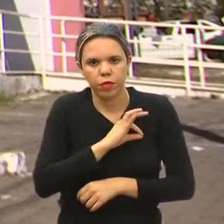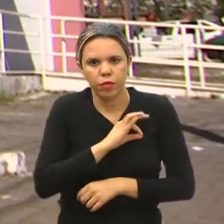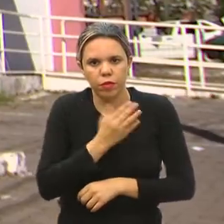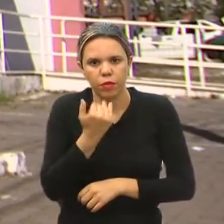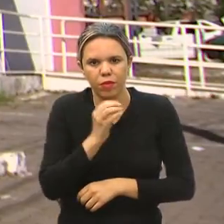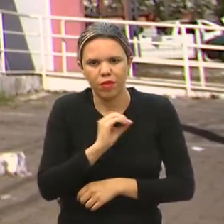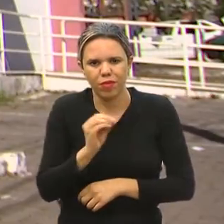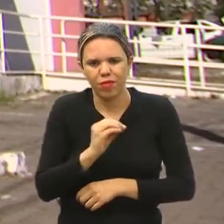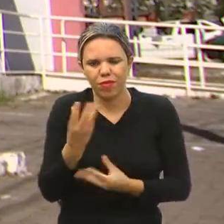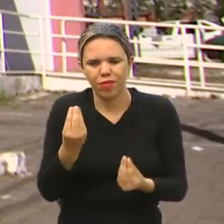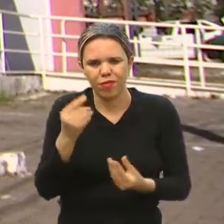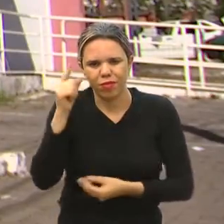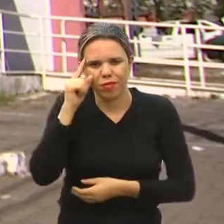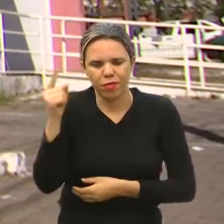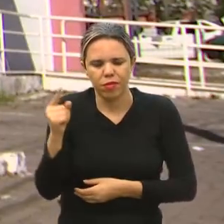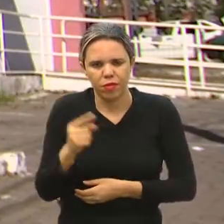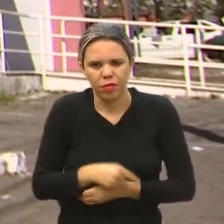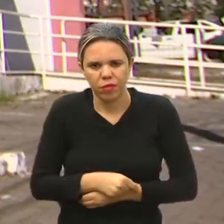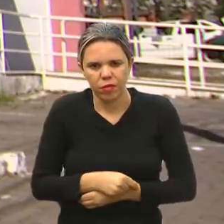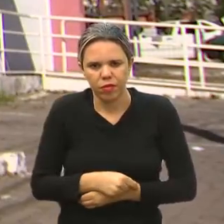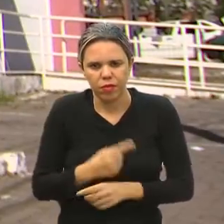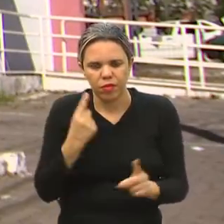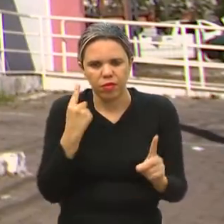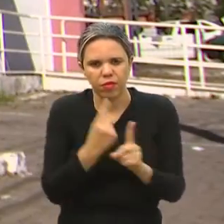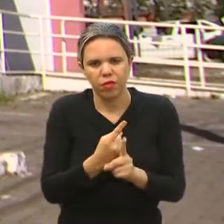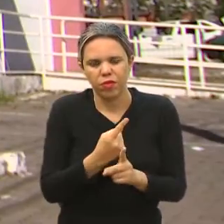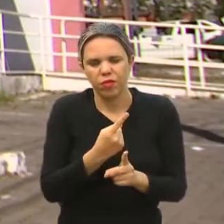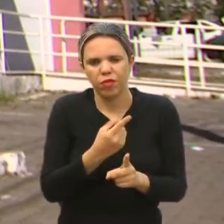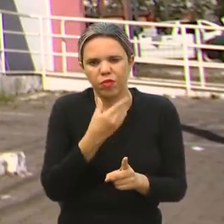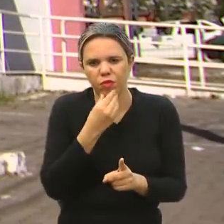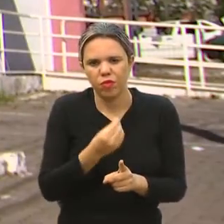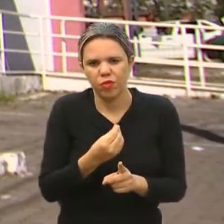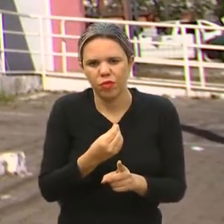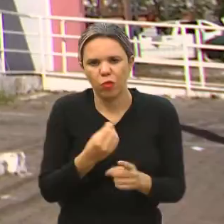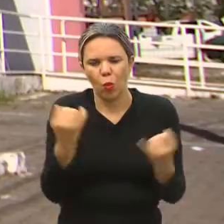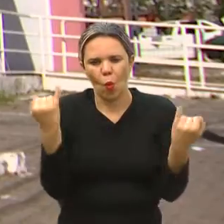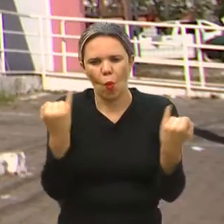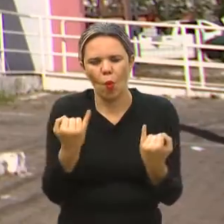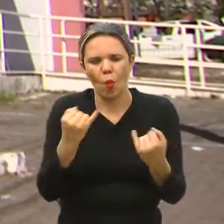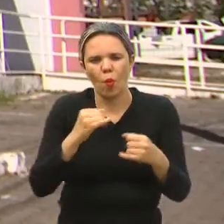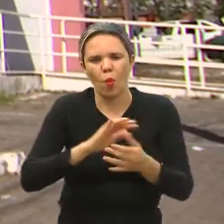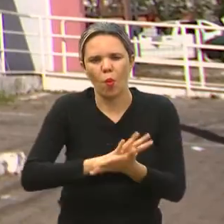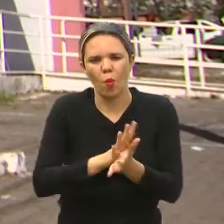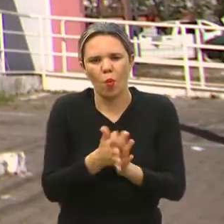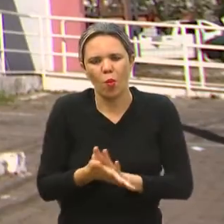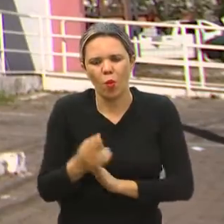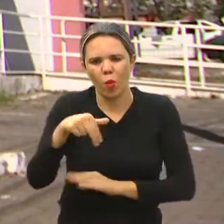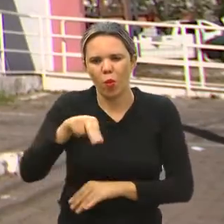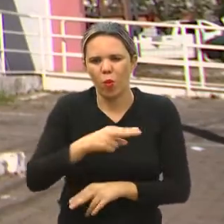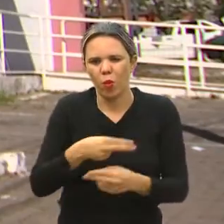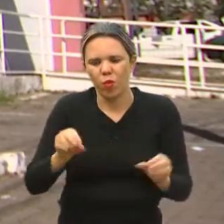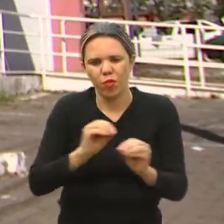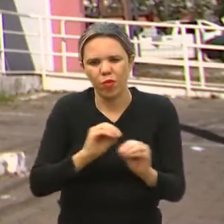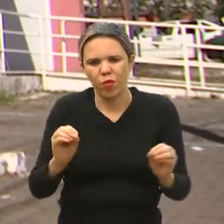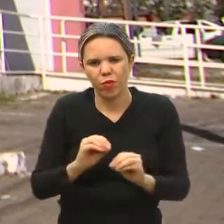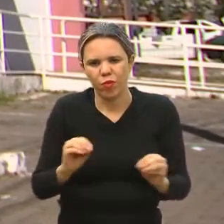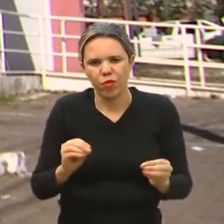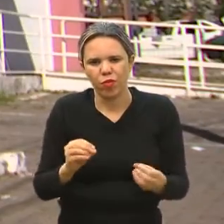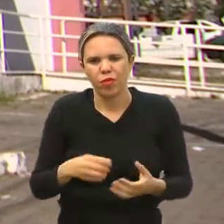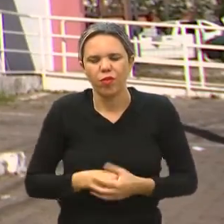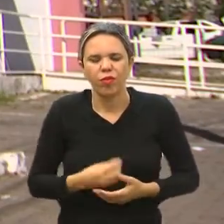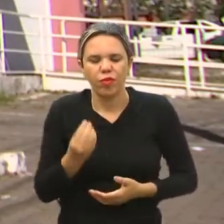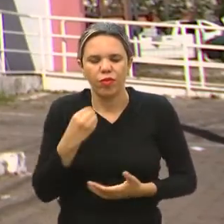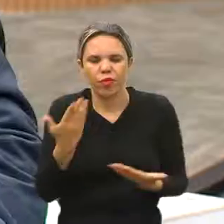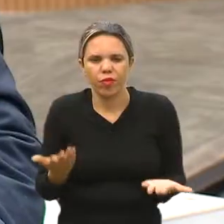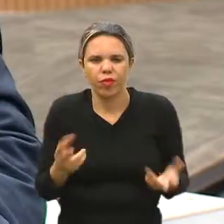policiais que não comia há vários dias. Ela foi encontrada com sinais de maus tratos, nua e visivelmente